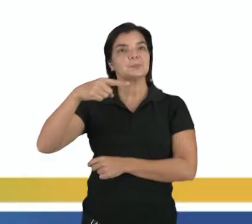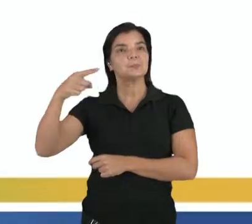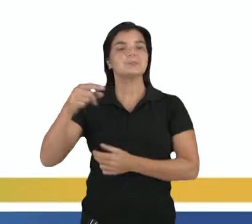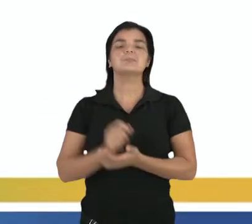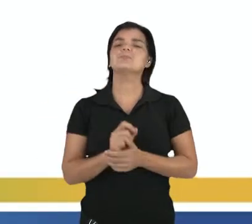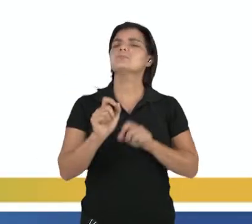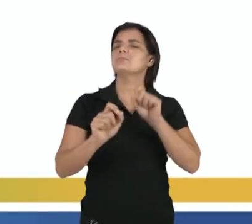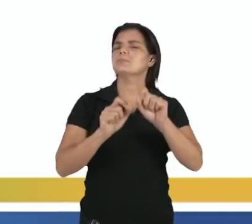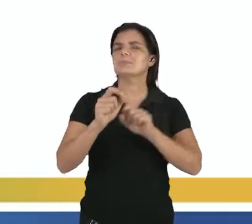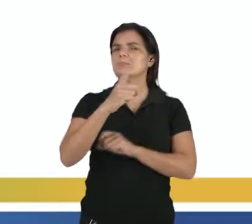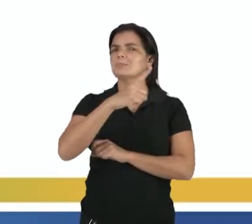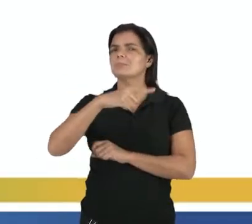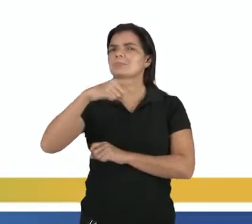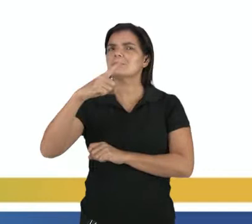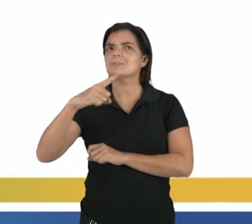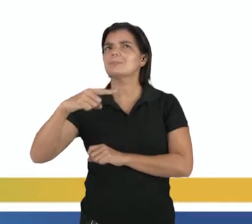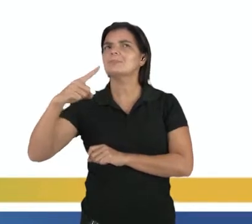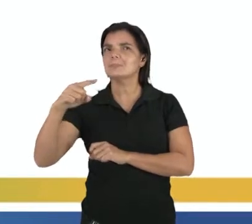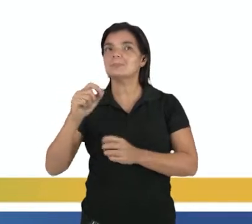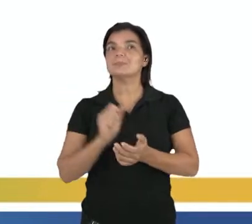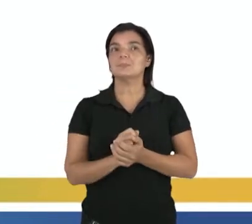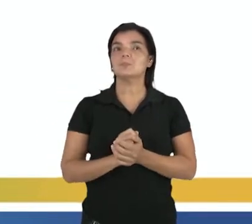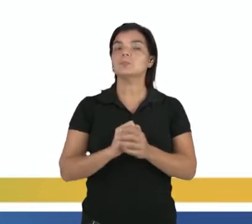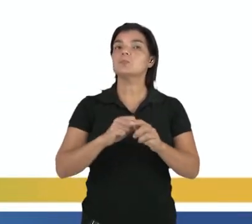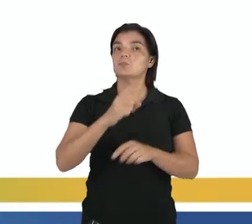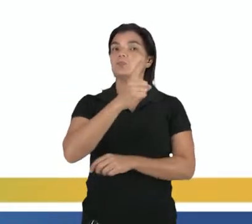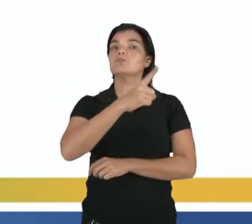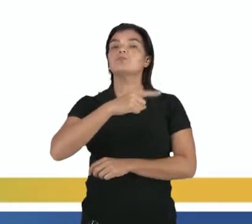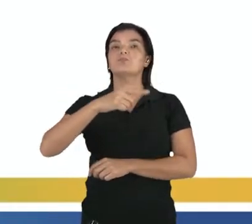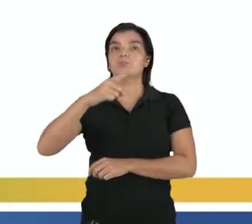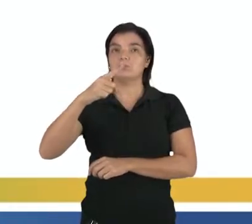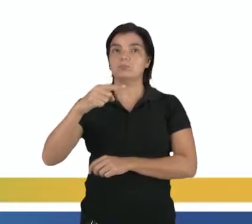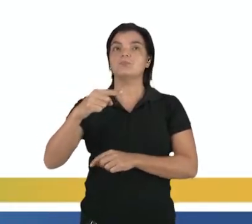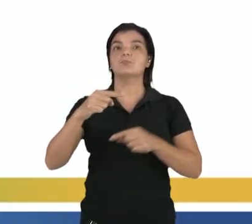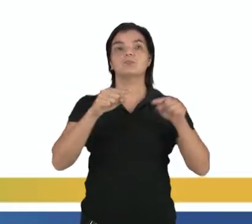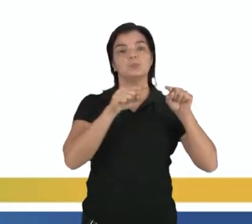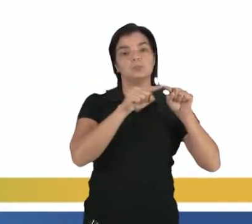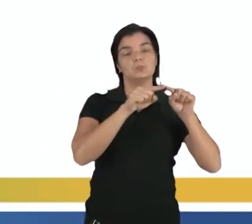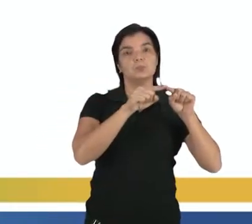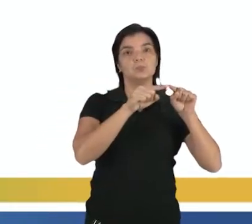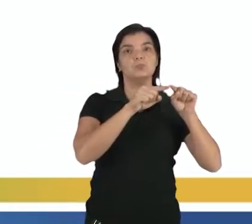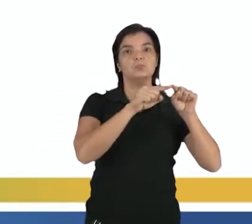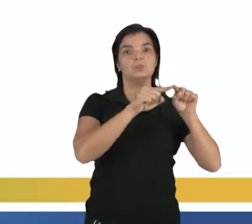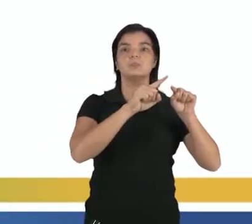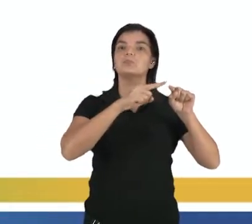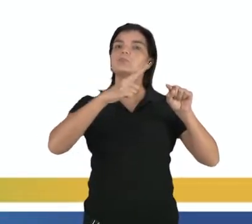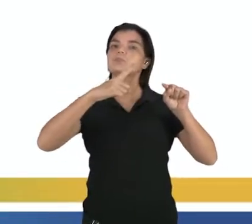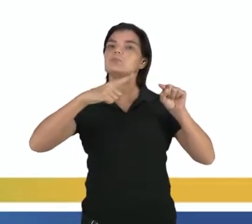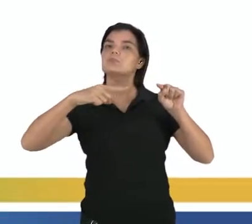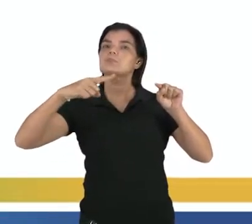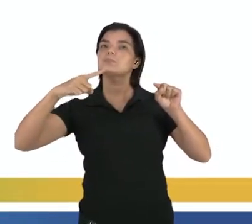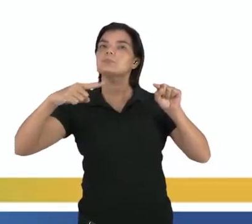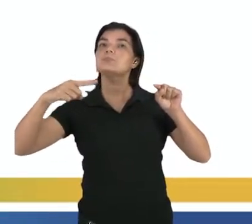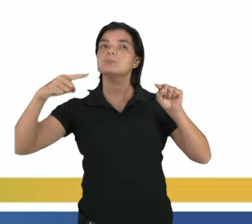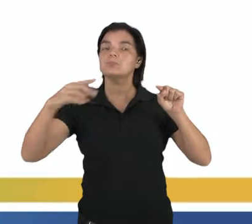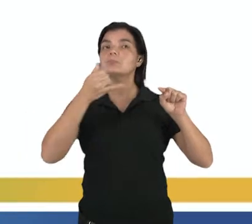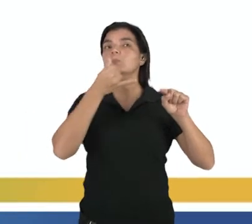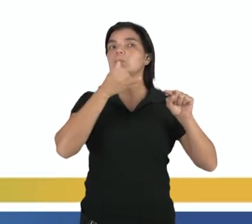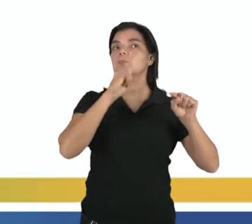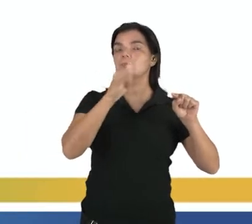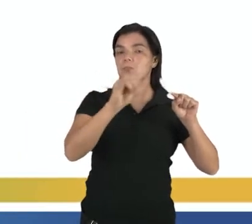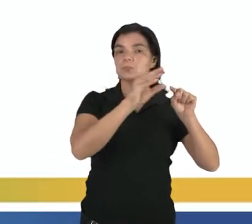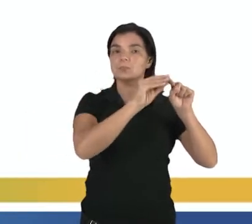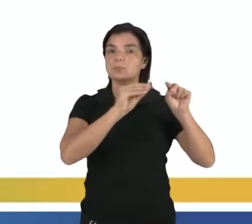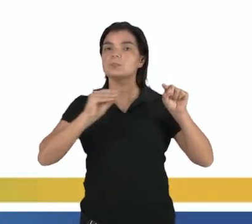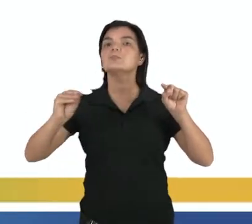O é uma onda, né pessoal? Vamos lá. Uma onda é um pulso que se propaga de um ponto a outro, transportando energia sem